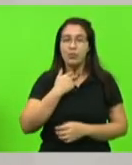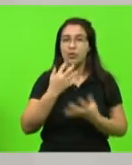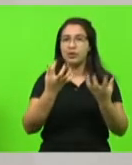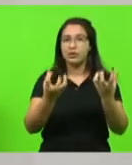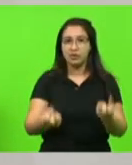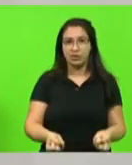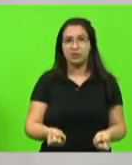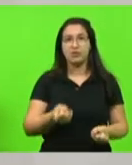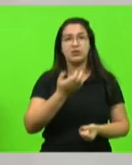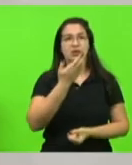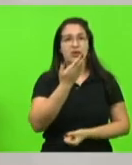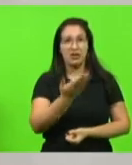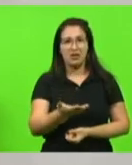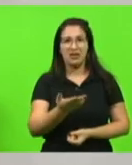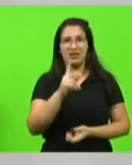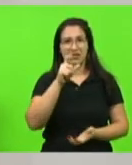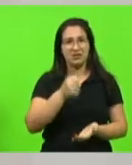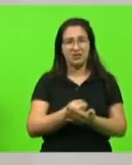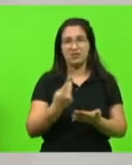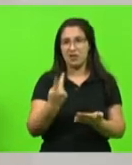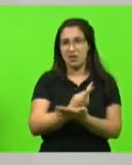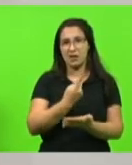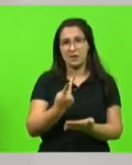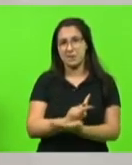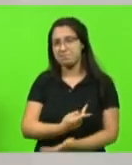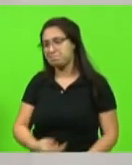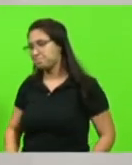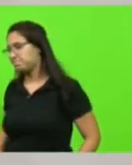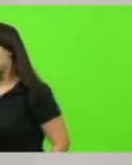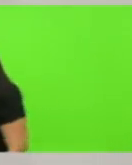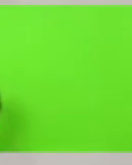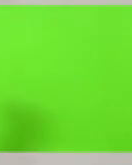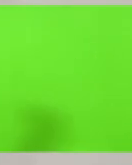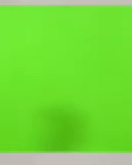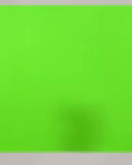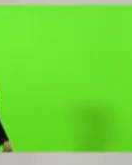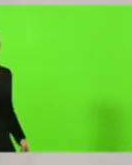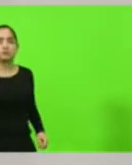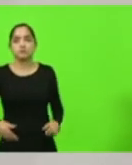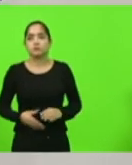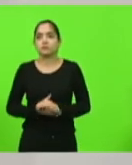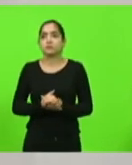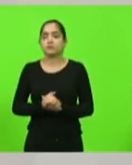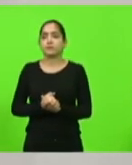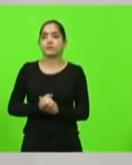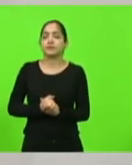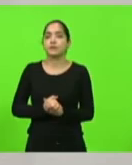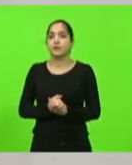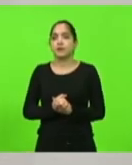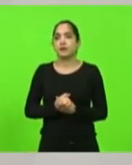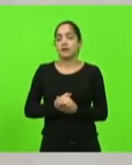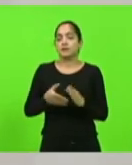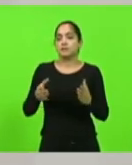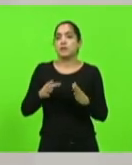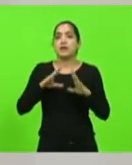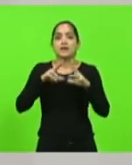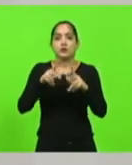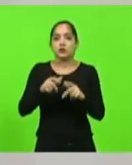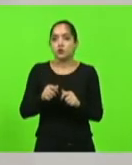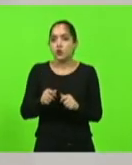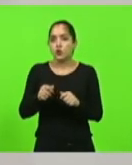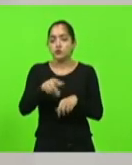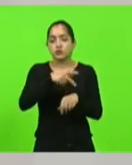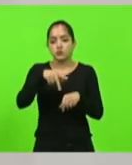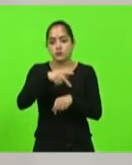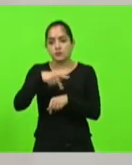esse mau passo seja dado no mundo todo. Na Inglaterra, nos Estados Unidos, em todas as nações que